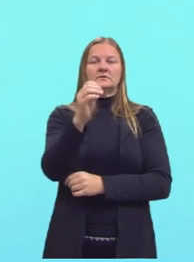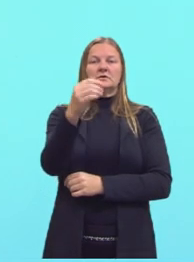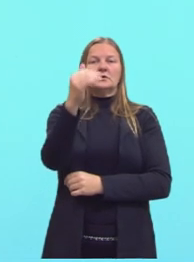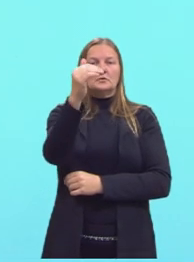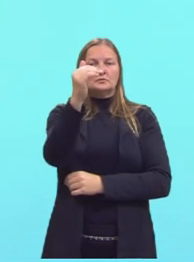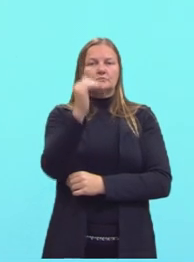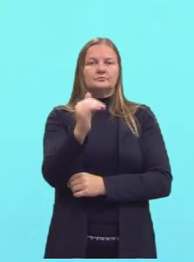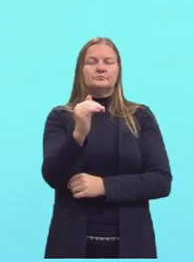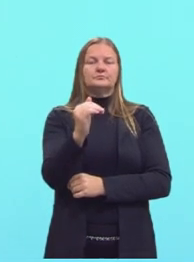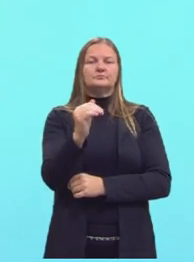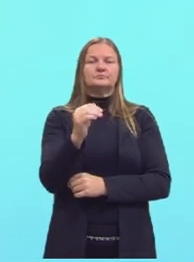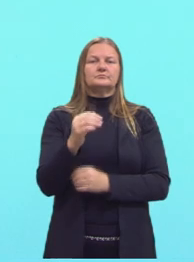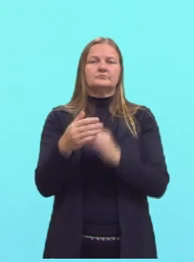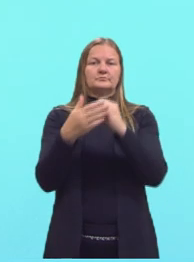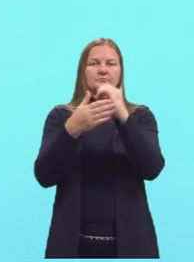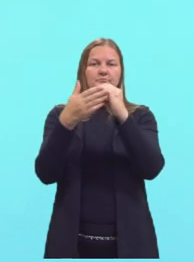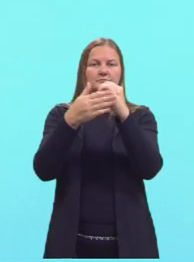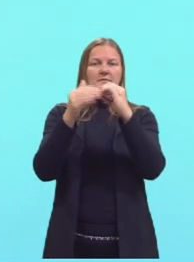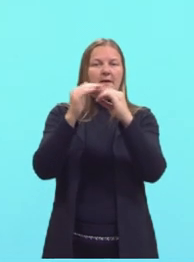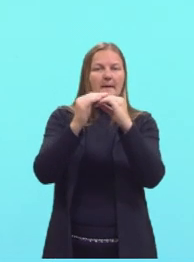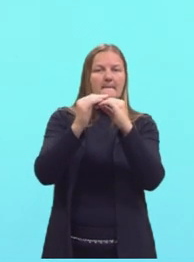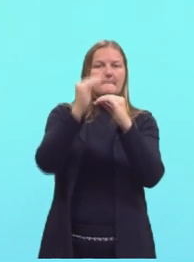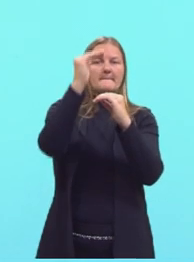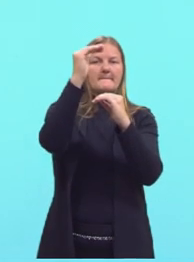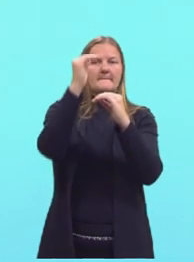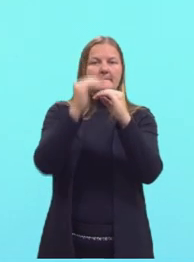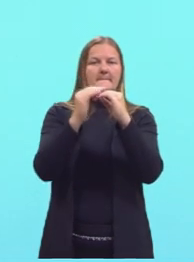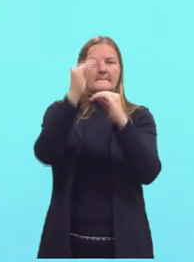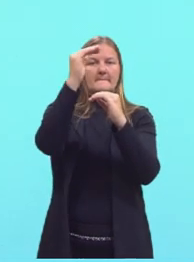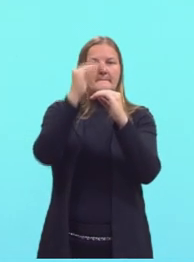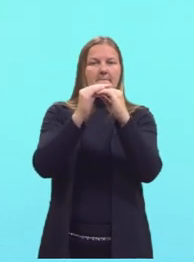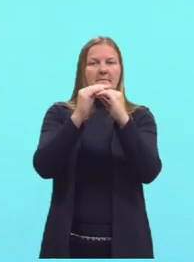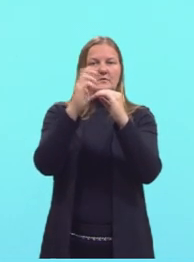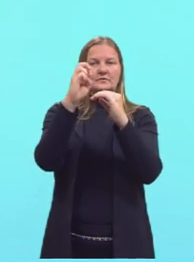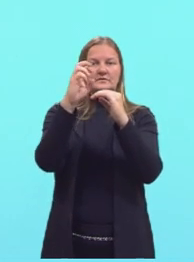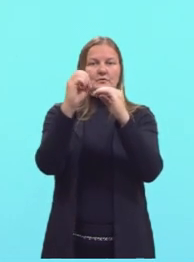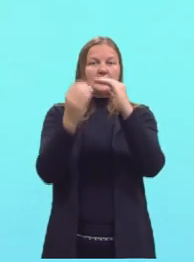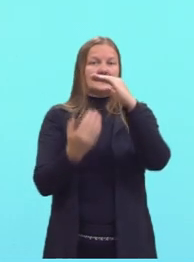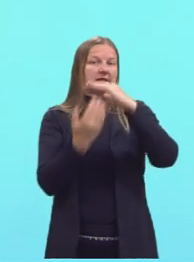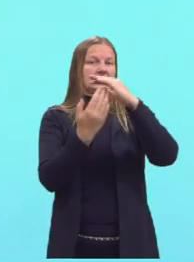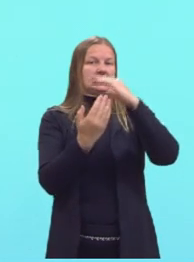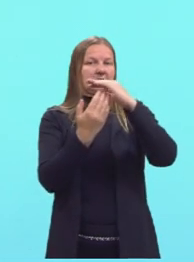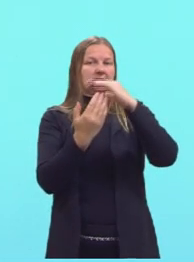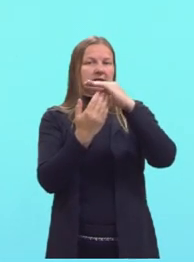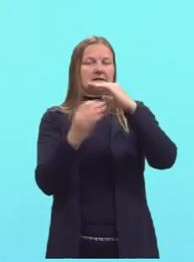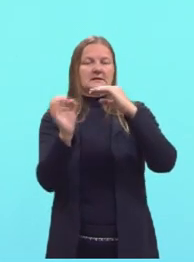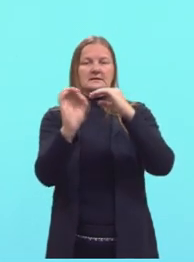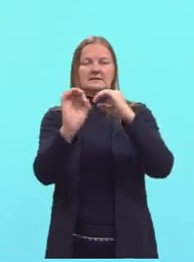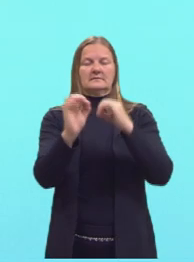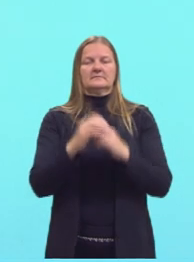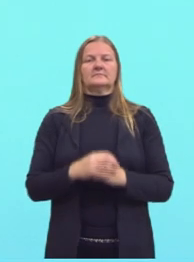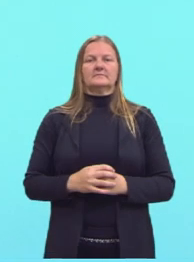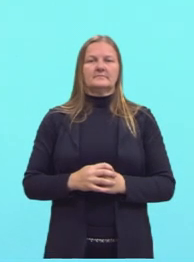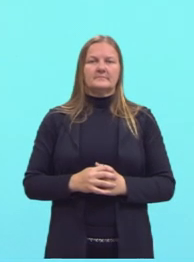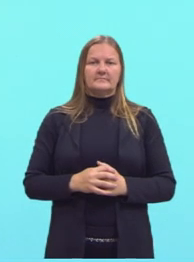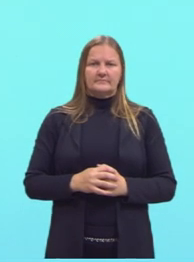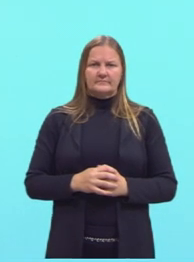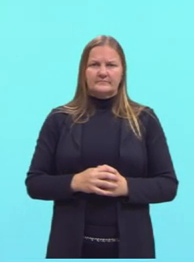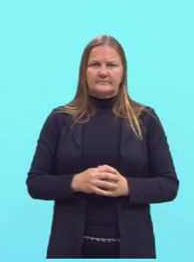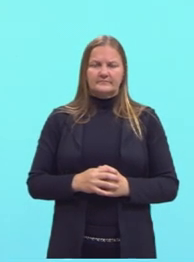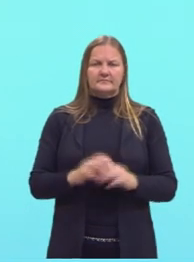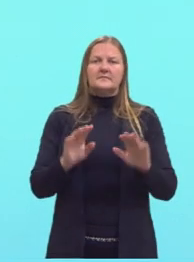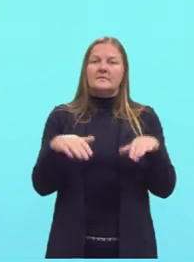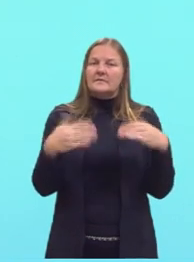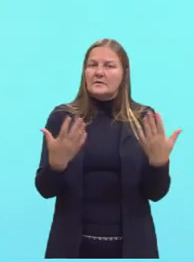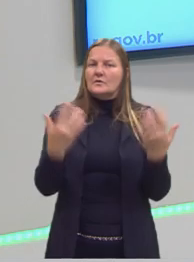segue a partir de 50, mas não o 50, o valor de 50 gramas em si. Então, eu